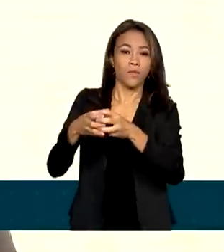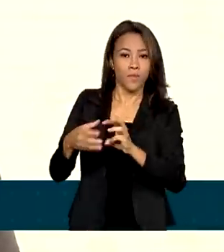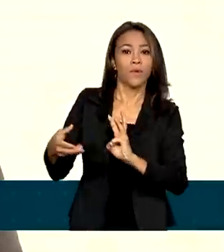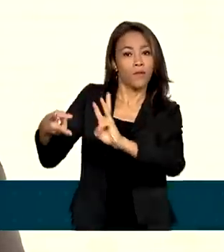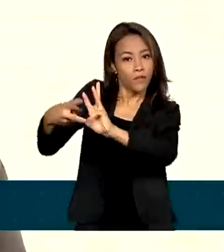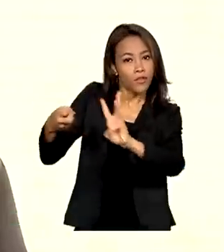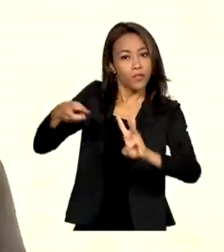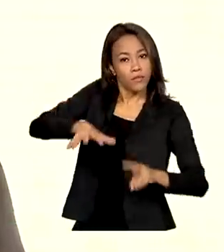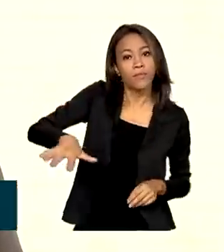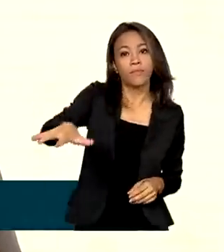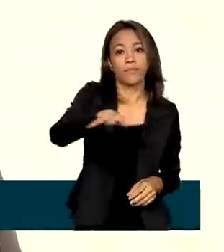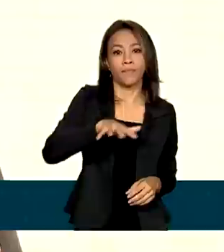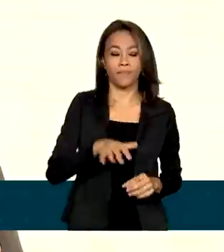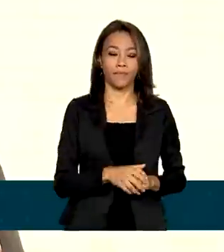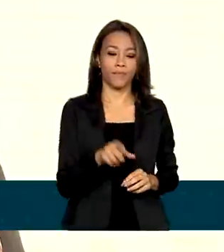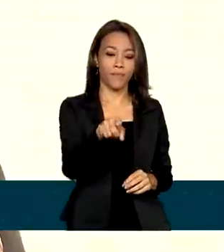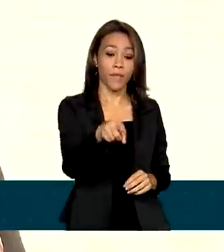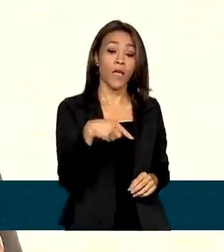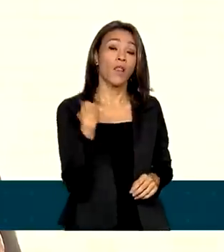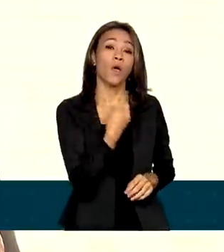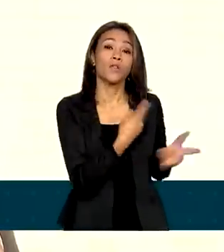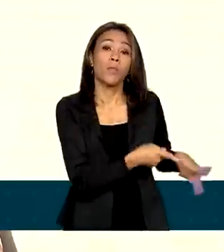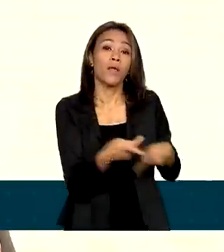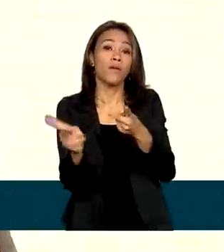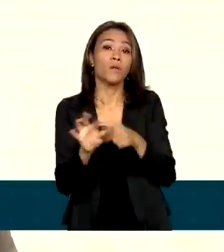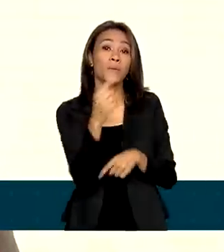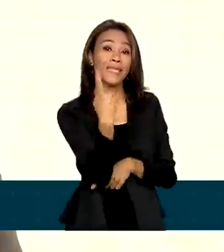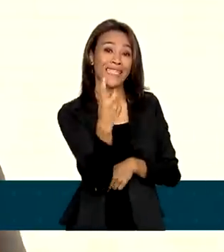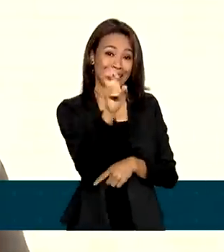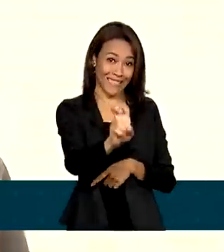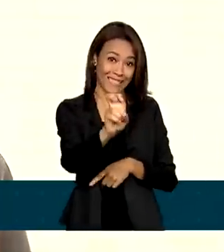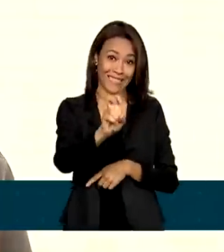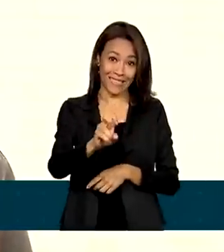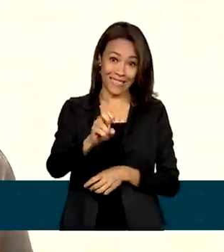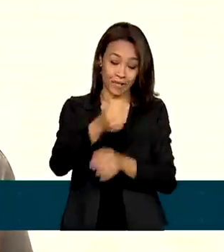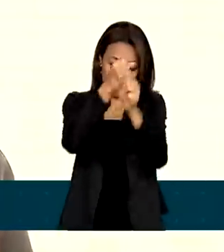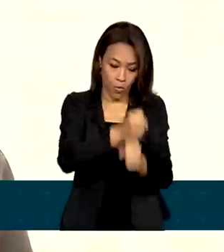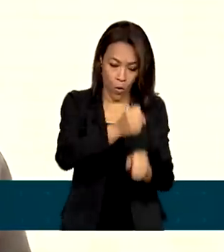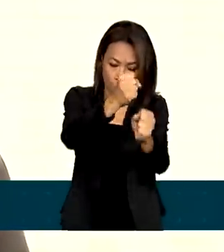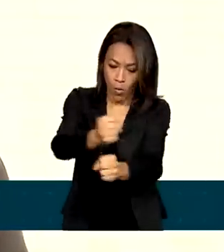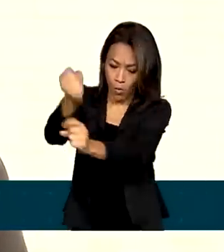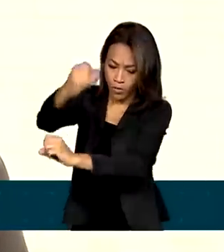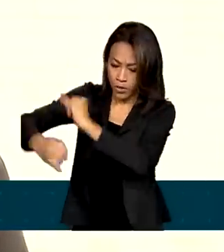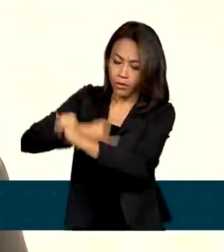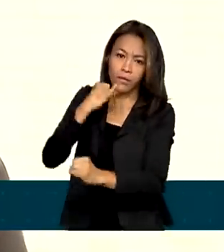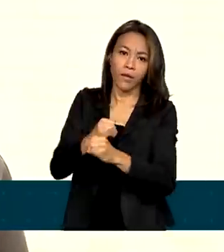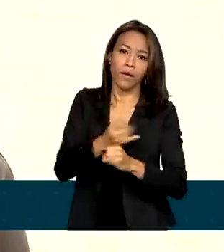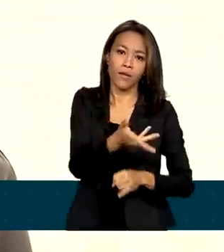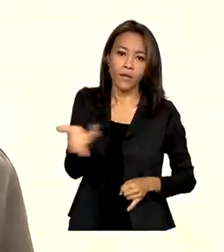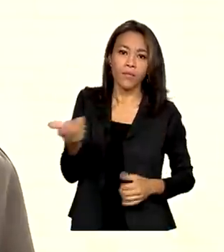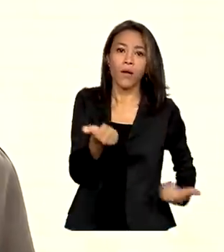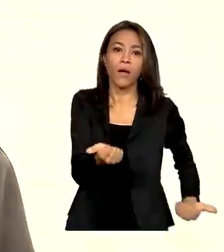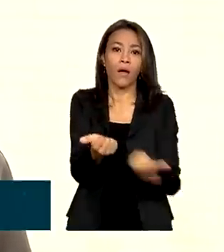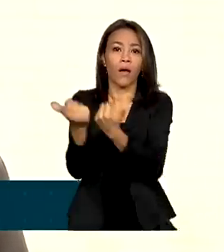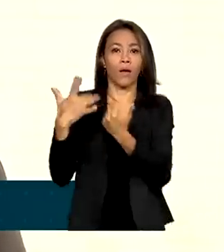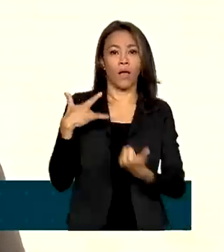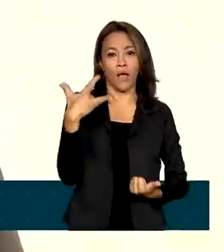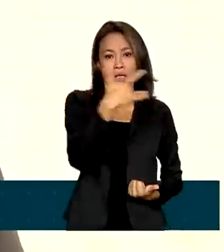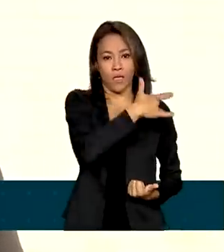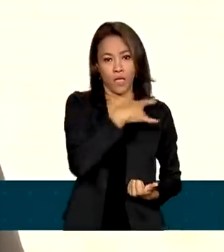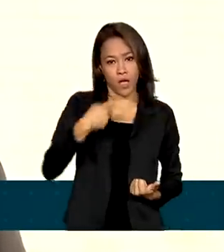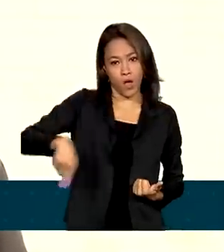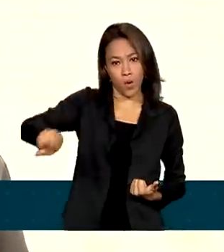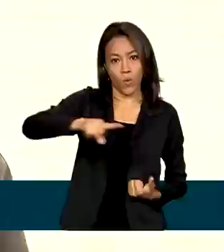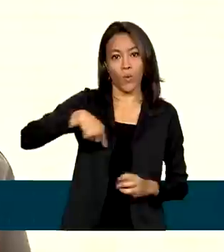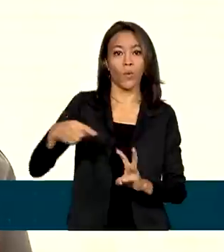imediatamente 15 pontos da Telebrás, mais 10 do Centro de Cipã, em apoio à saúde indígena. Isso vai levar